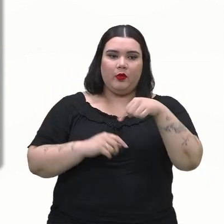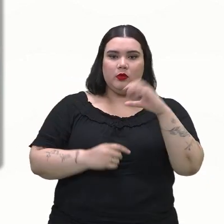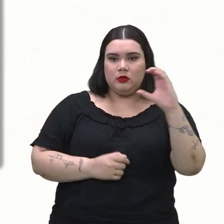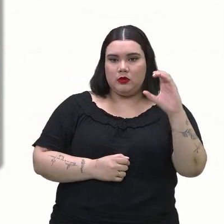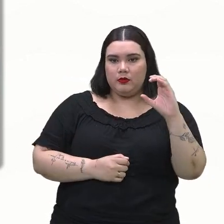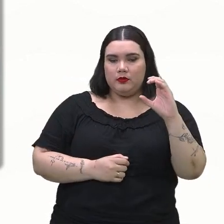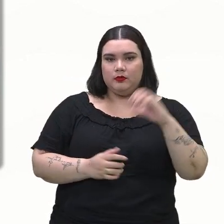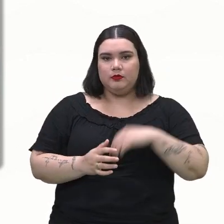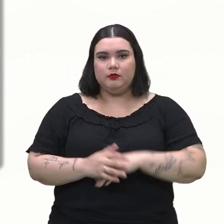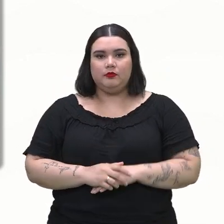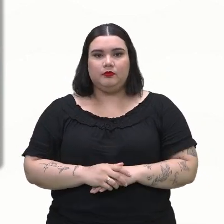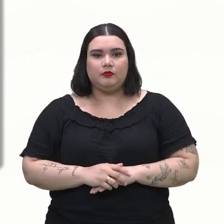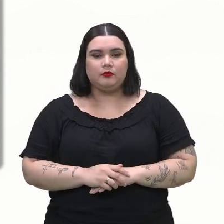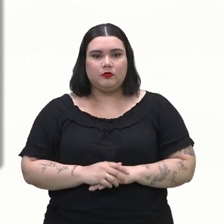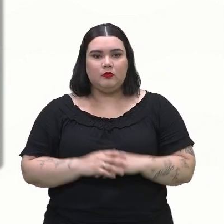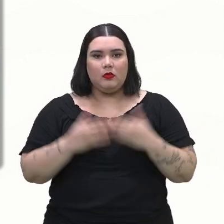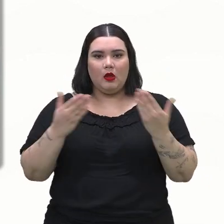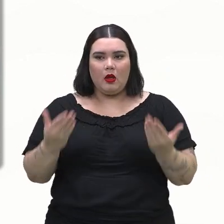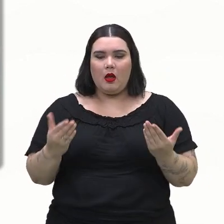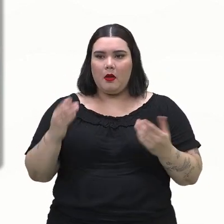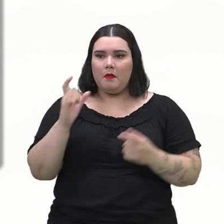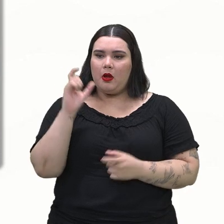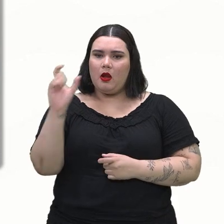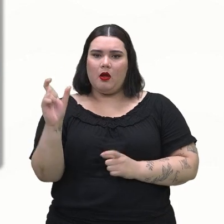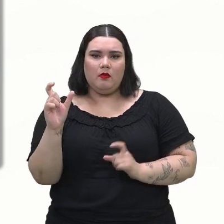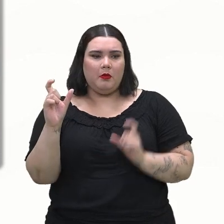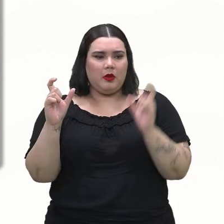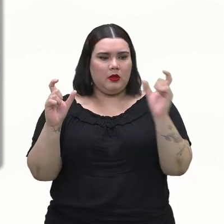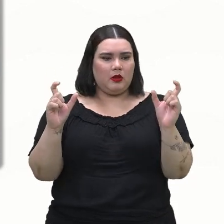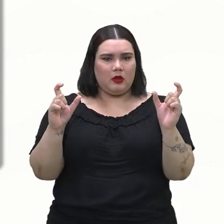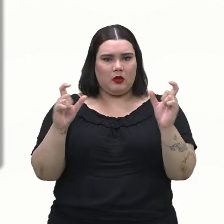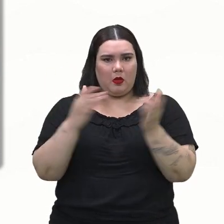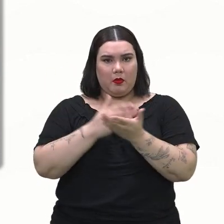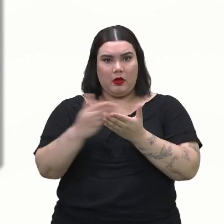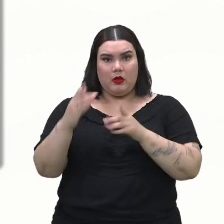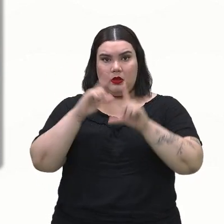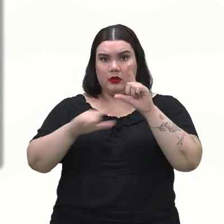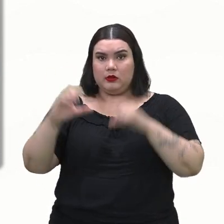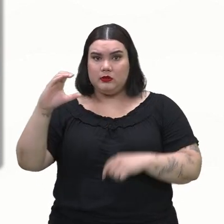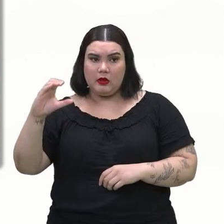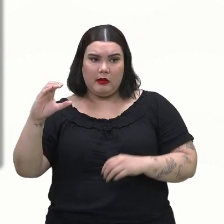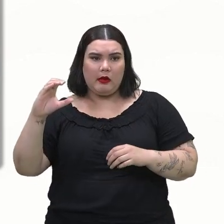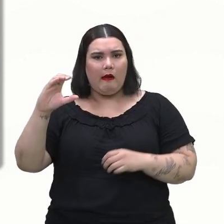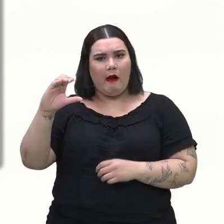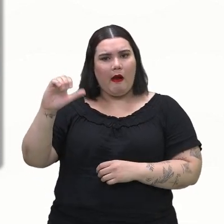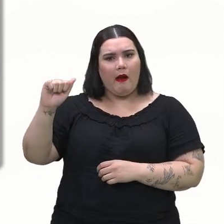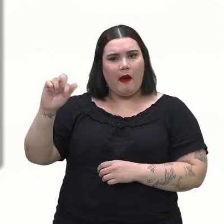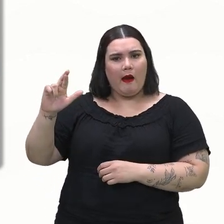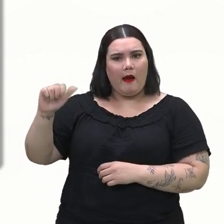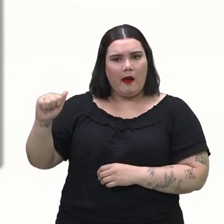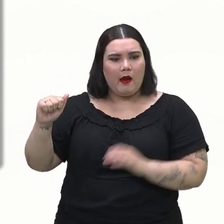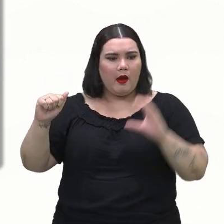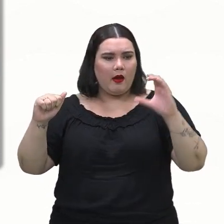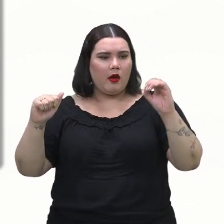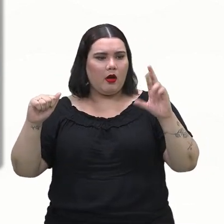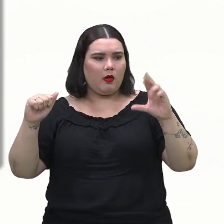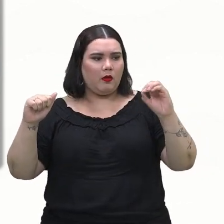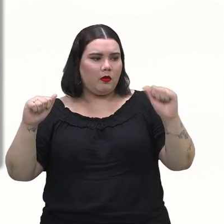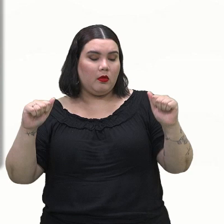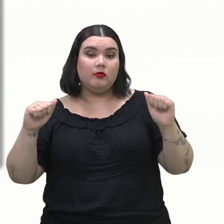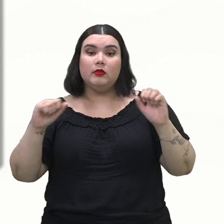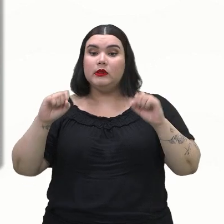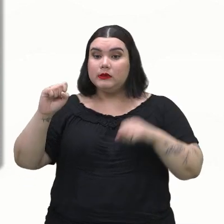cara e coroa, não são duas palavras que começam com a letra C? Com certeza. É por esse motivo que a gente